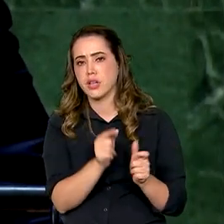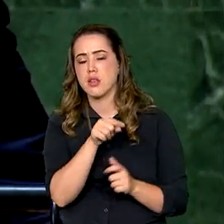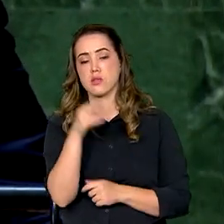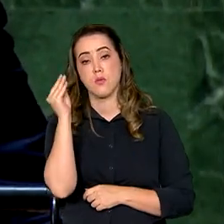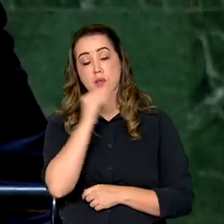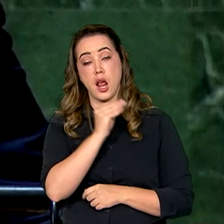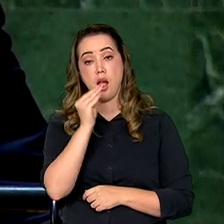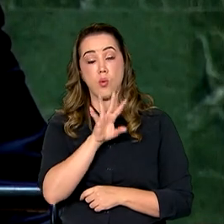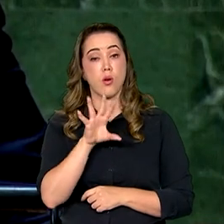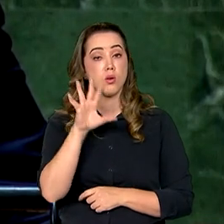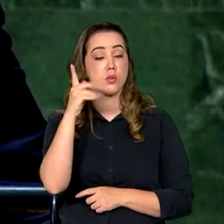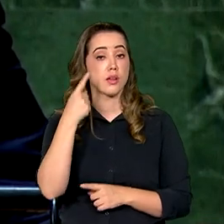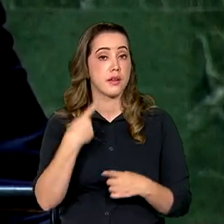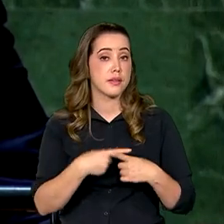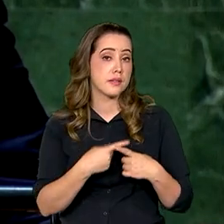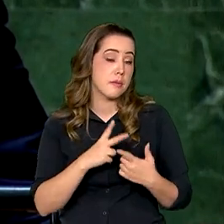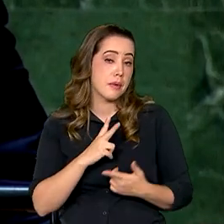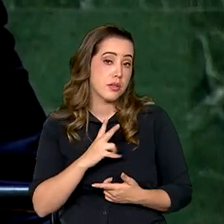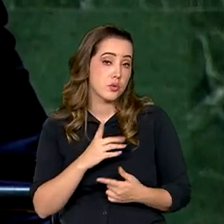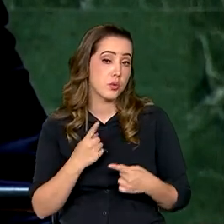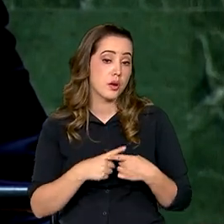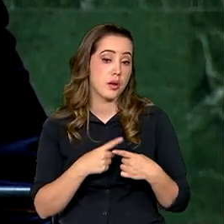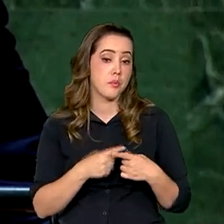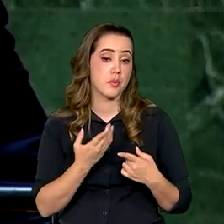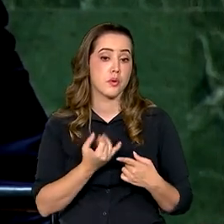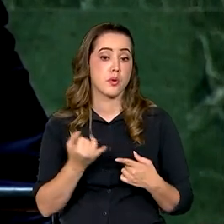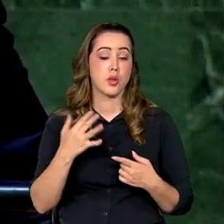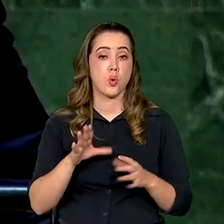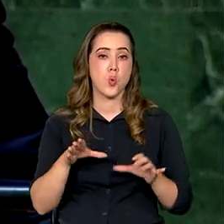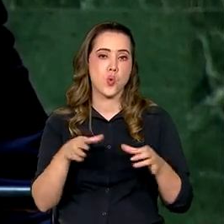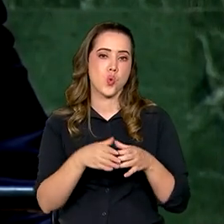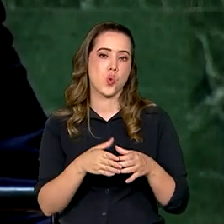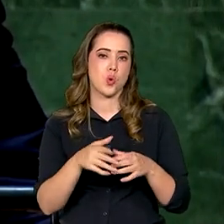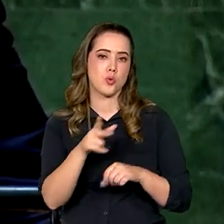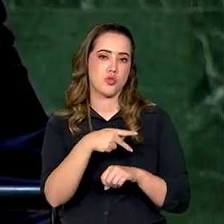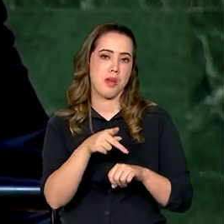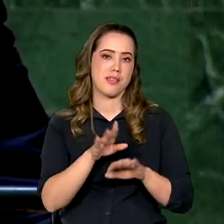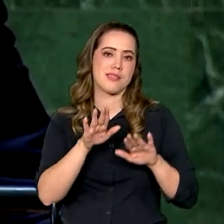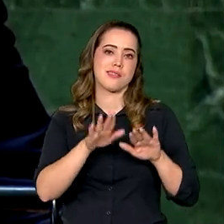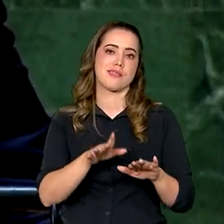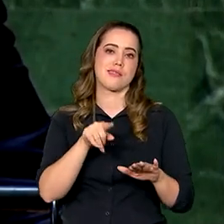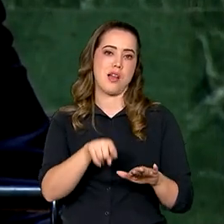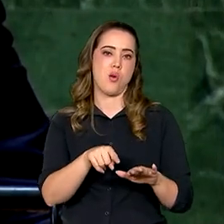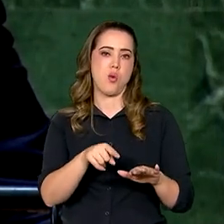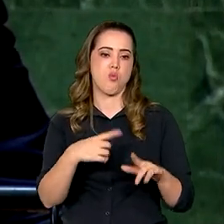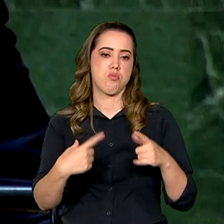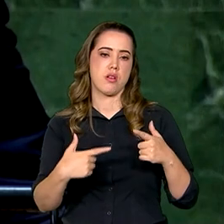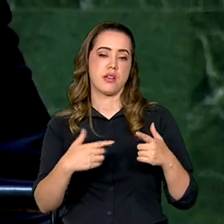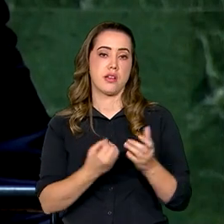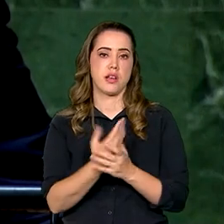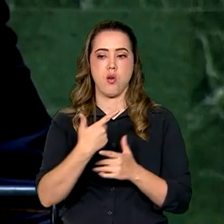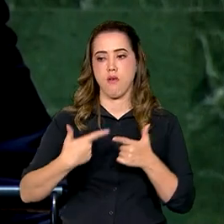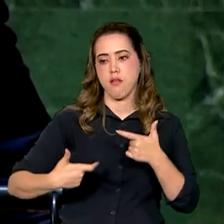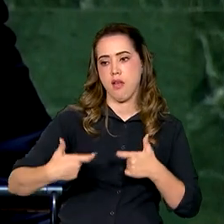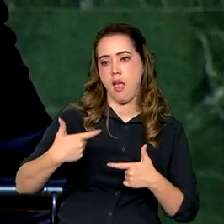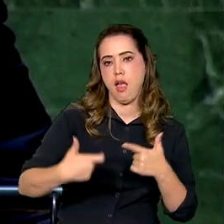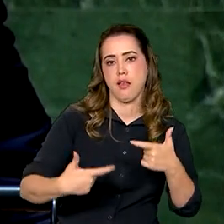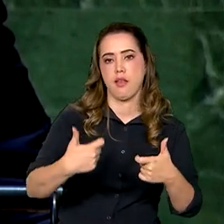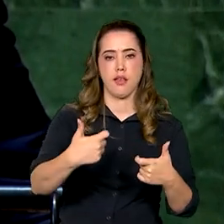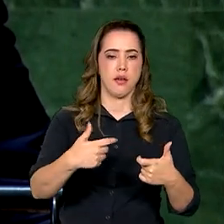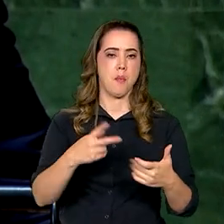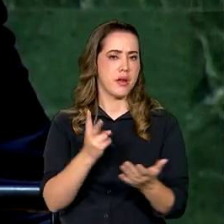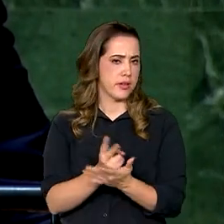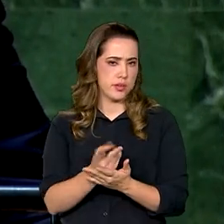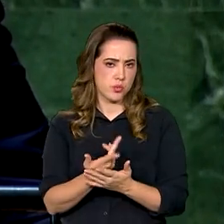decorre, em particular, da ação de seus membros permanentes, que travam guerras não autorizadas em